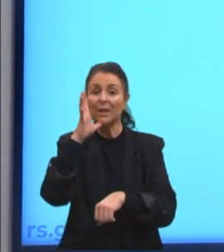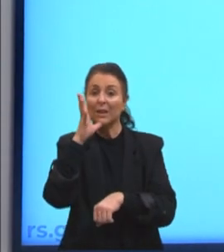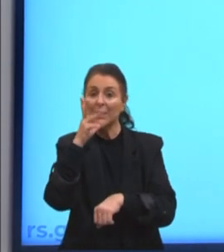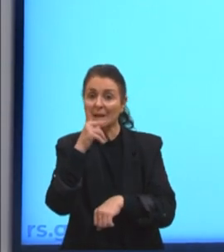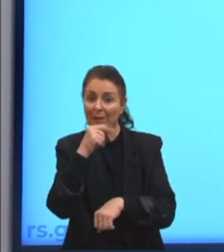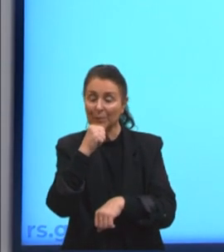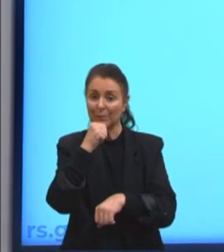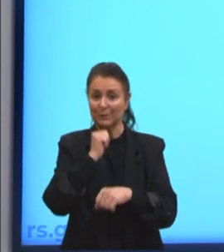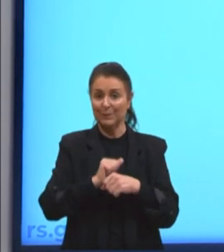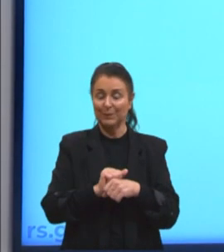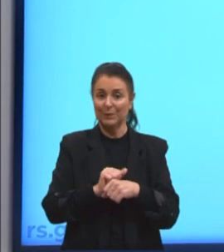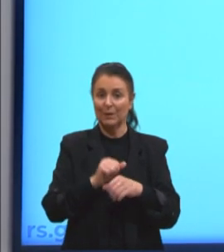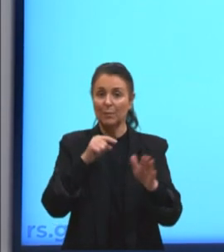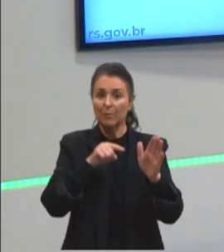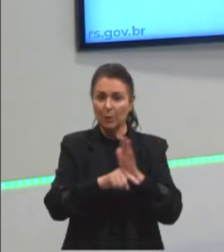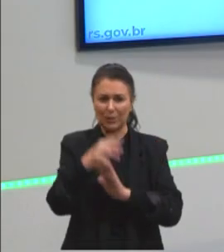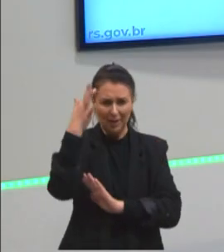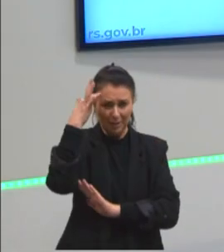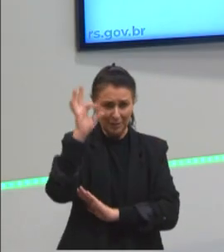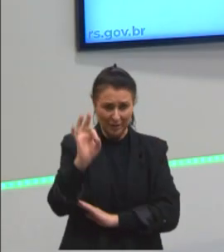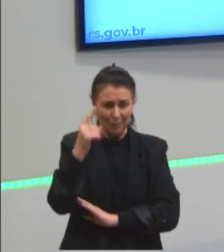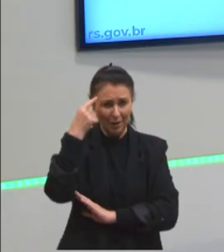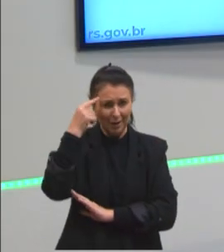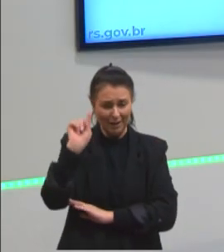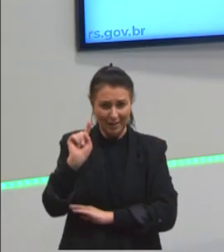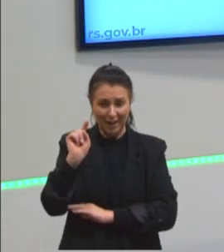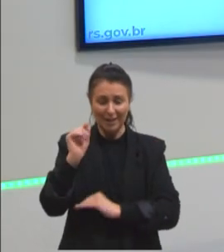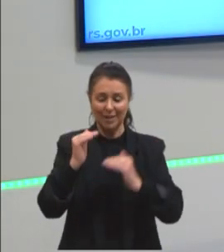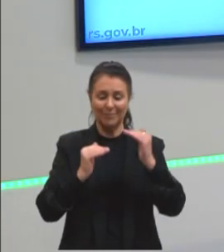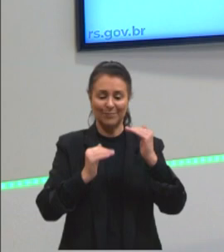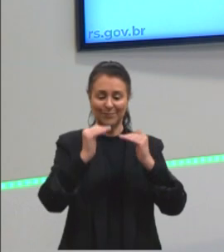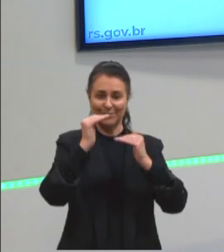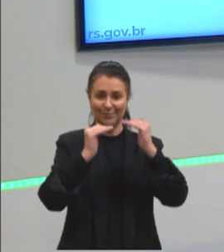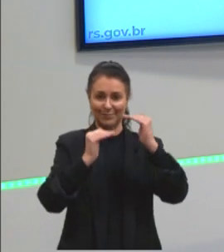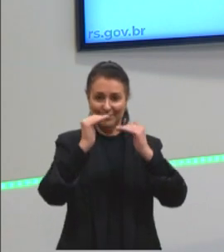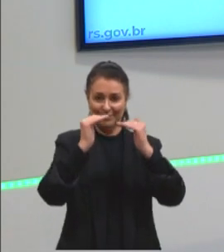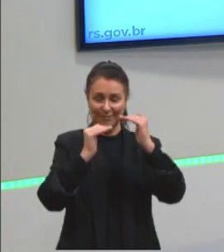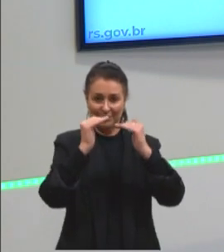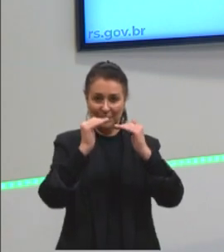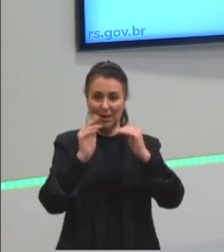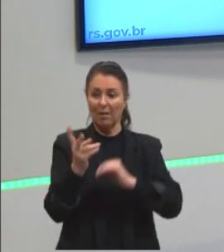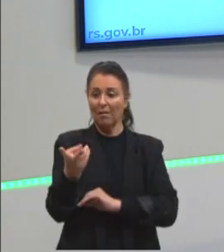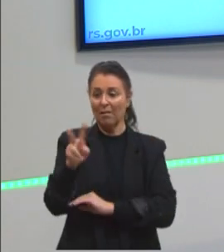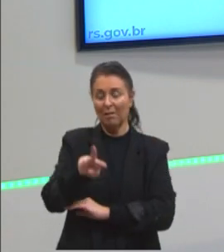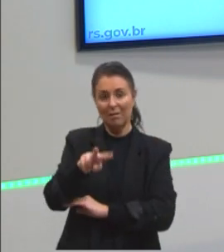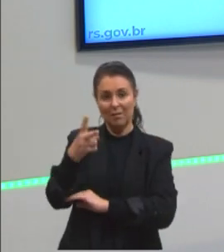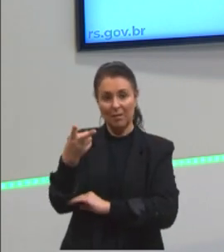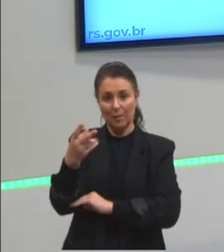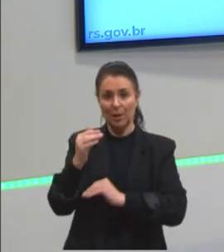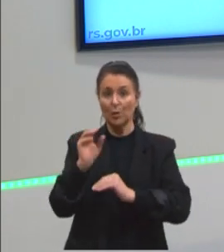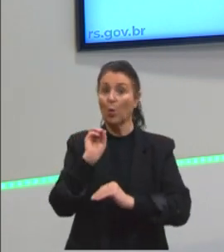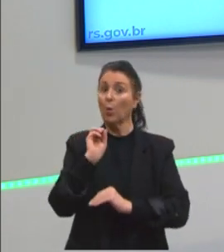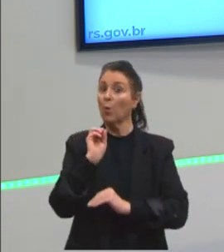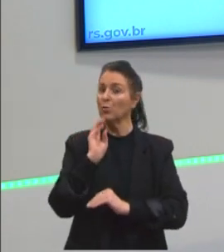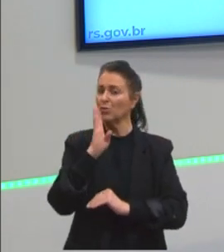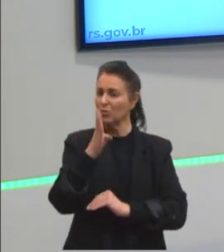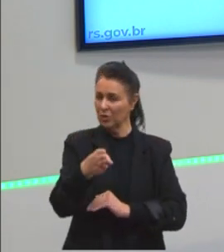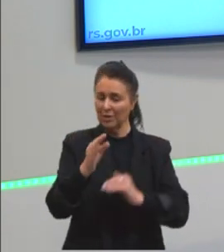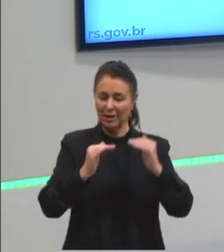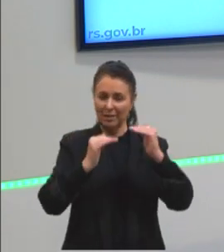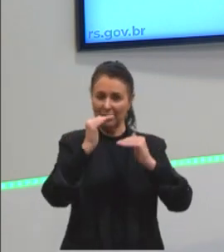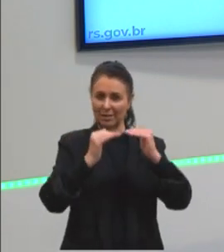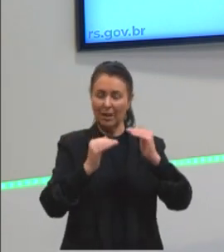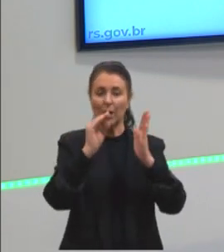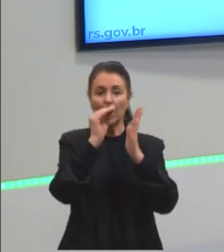Pergunta, então, para vocês compreenderam essa ideia de grandezas proporcionais, inversamente ou diretamente, é